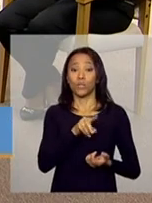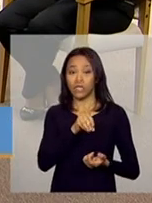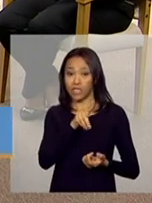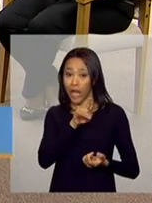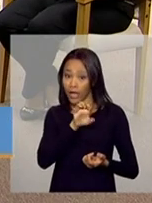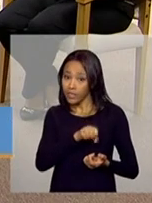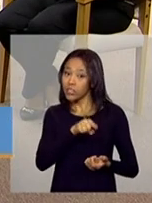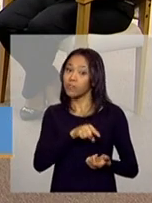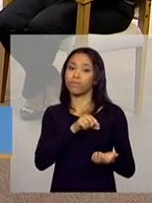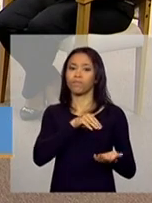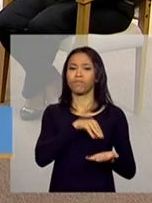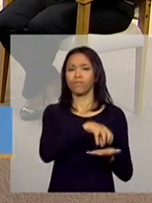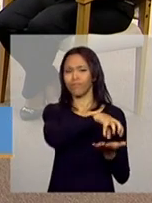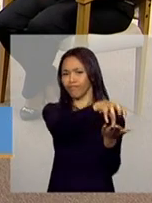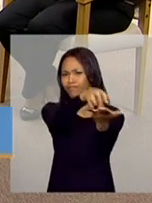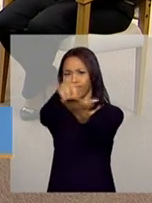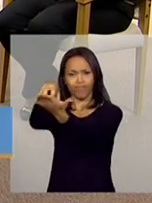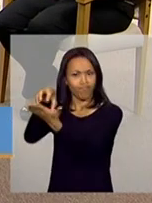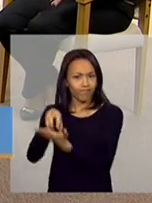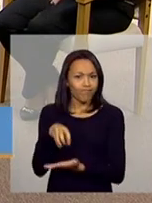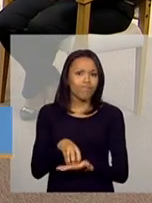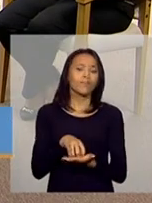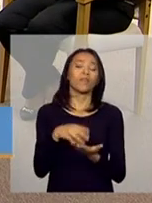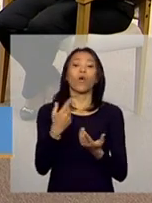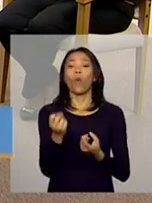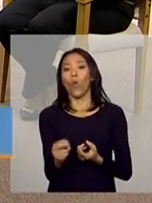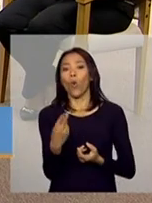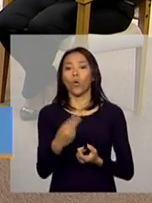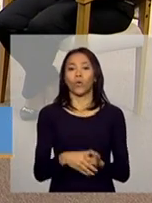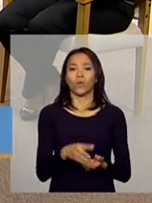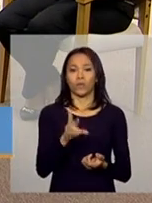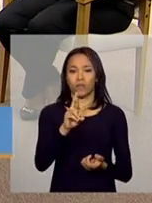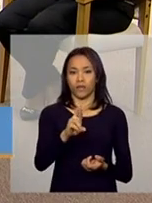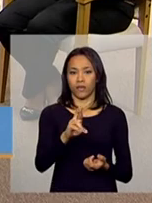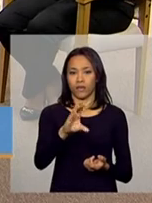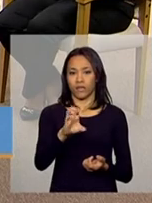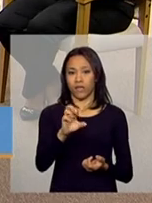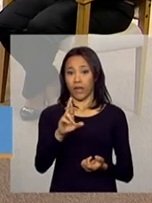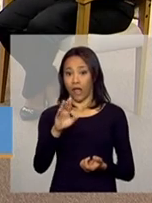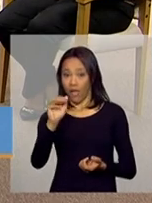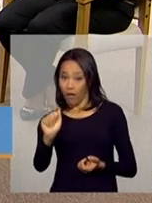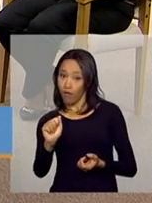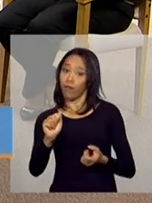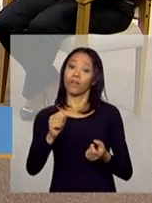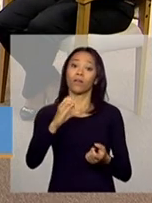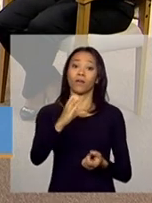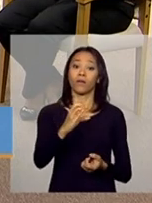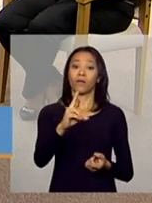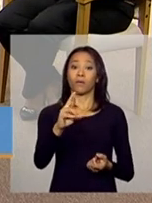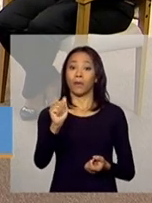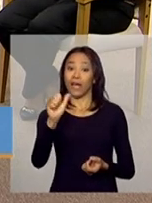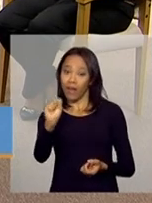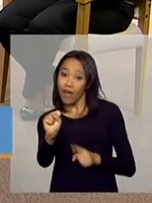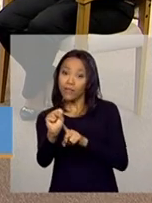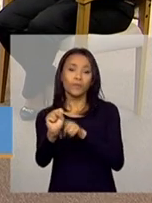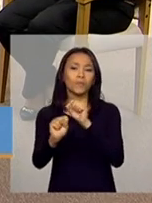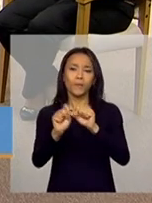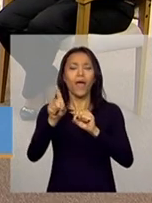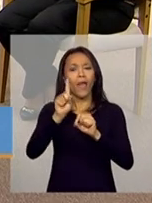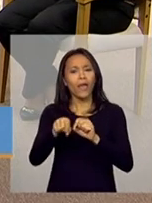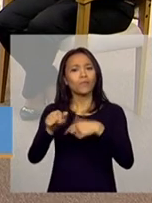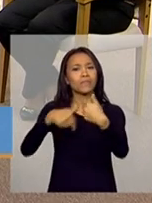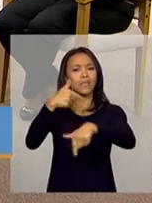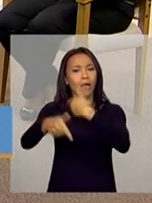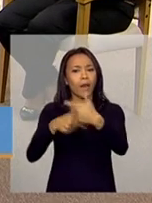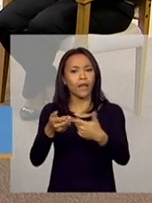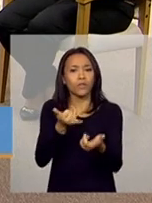referência de assistência social ou centro de referência especializado. O CRAS, ele desenvolve uma ação preventiva.